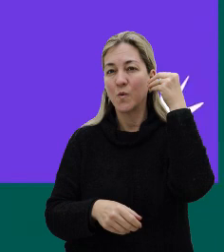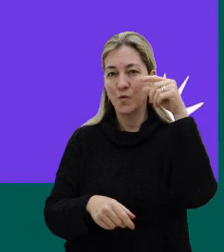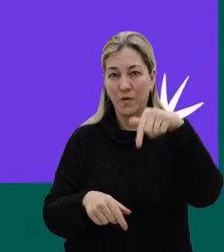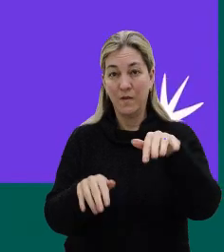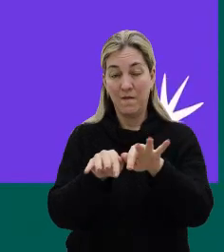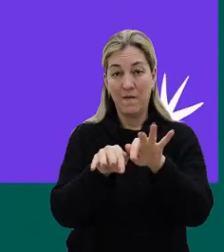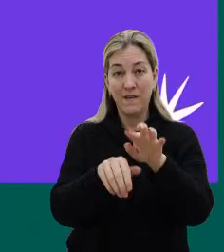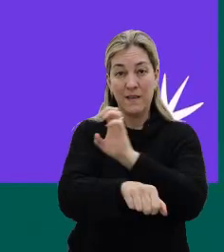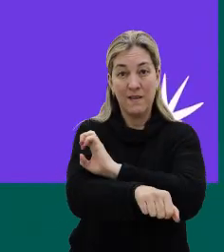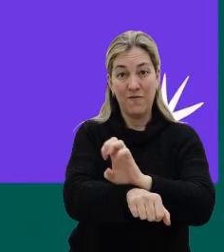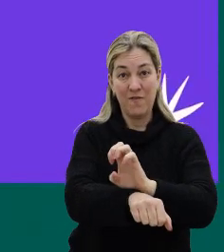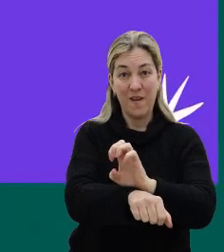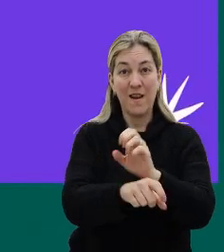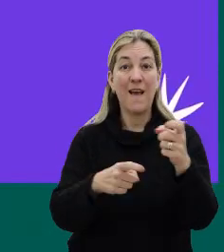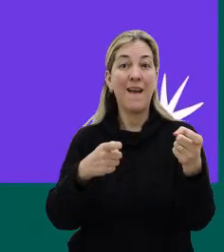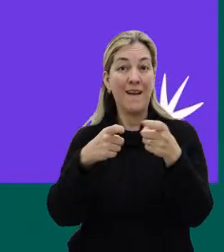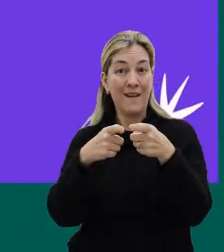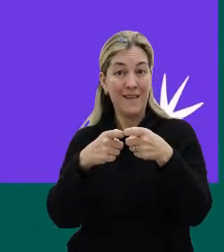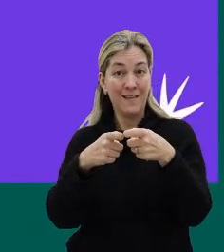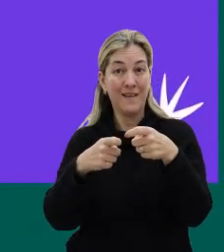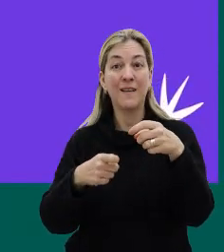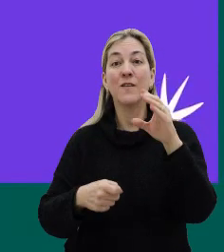do CIP aqui na Fevale.